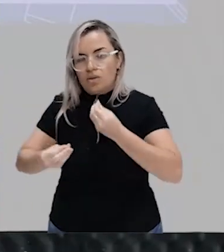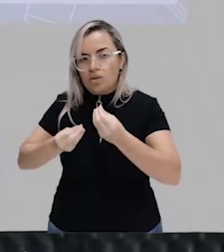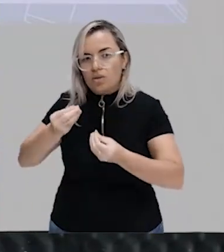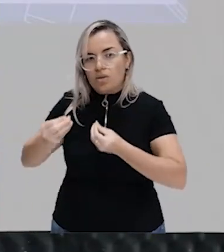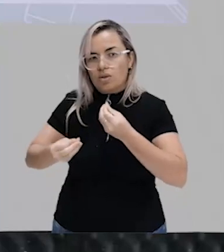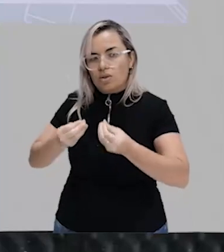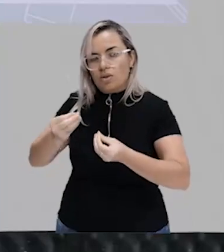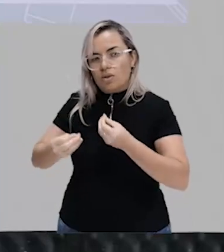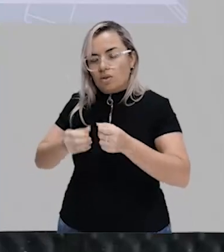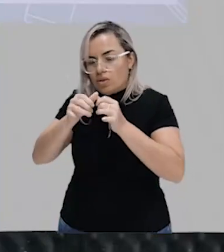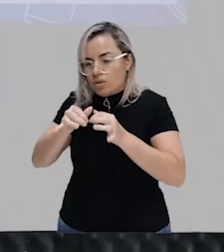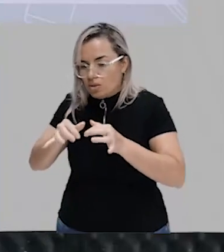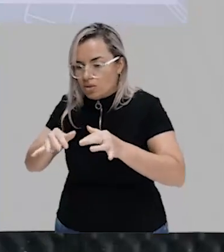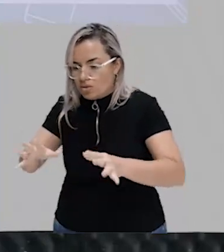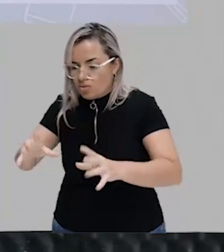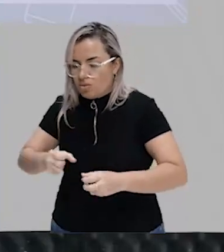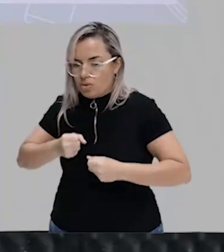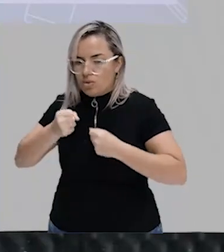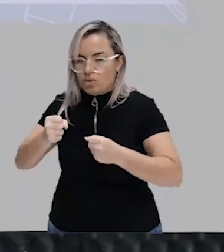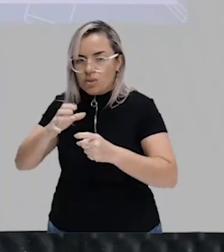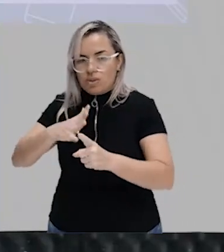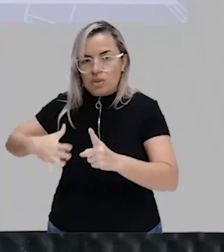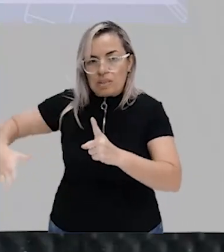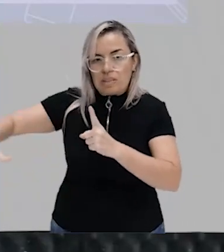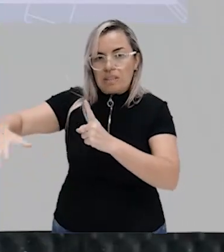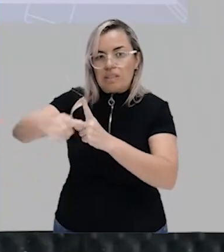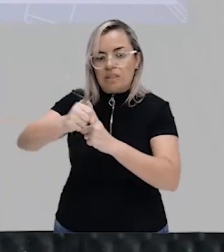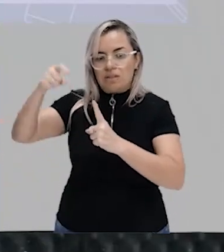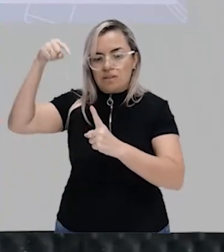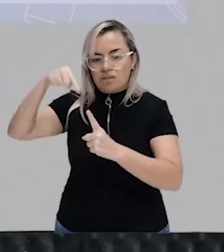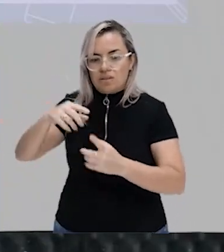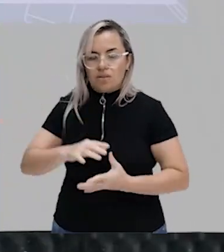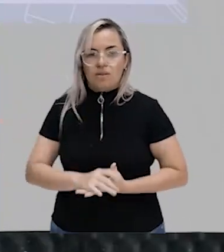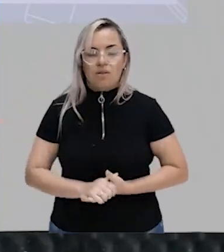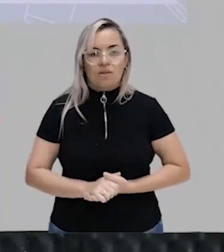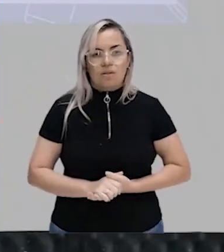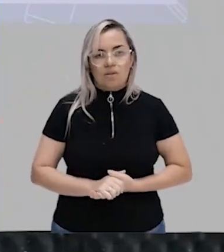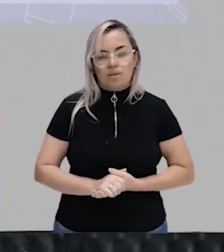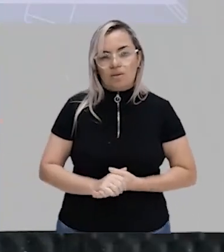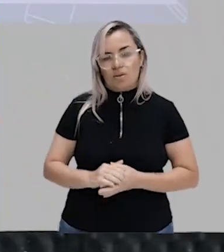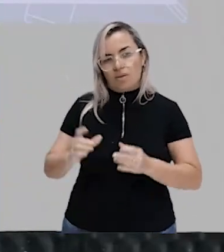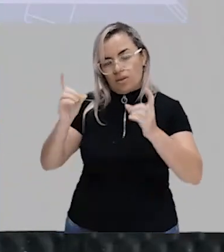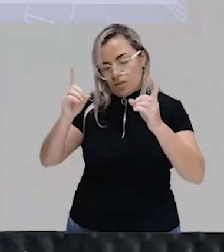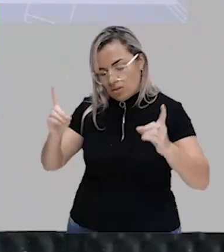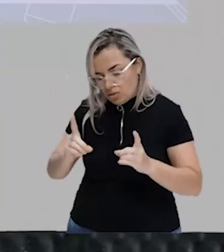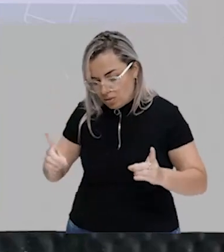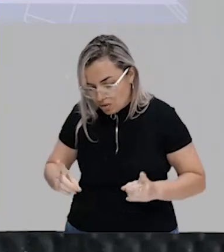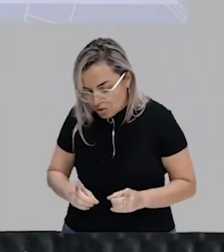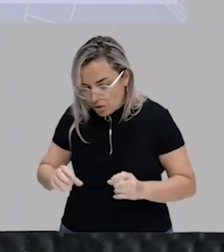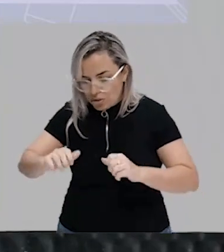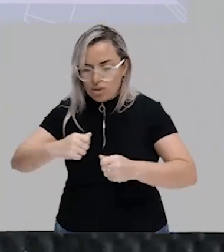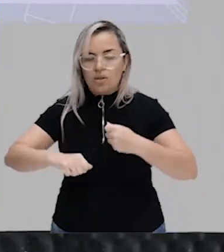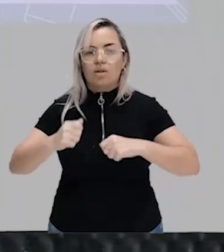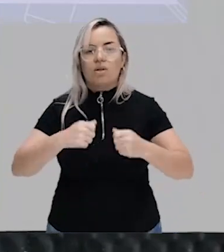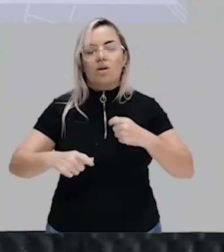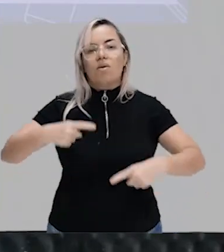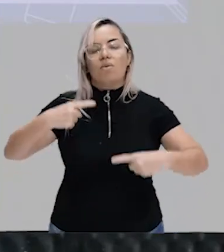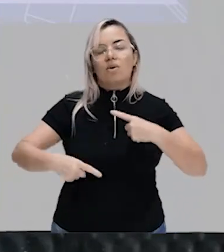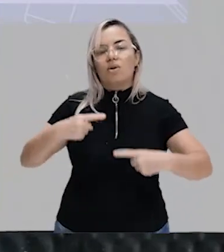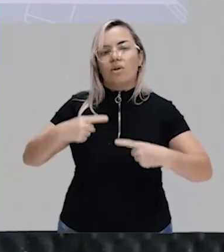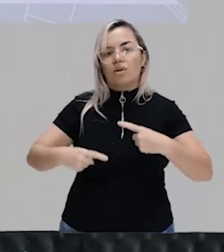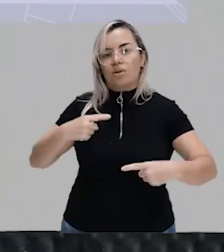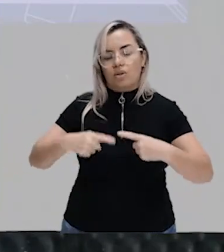de distribuição do poder na sociedade. As dimensões econômica política e social